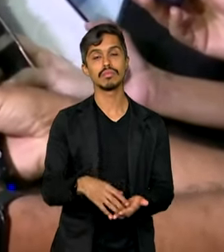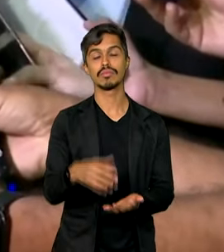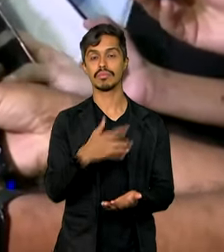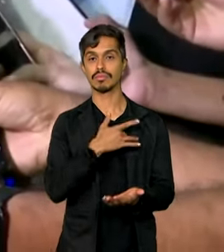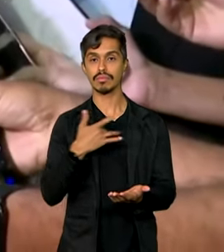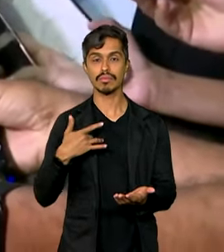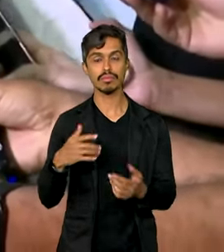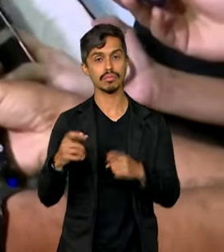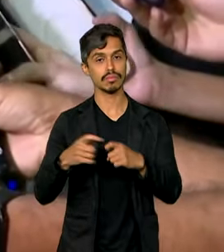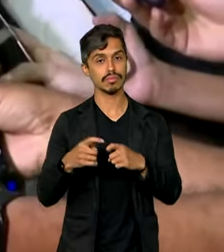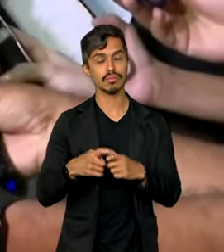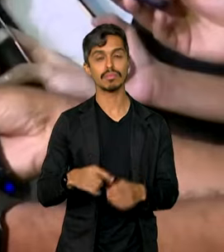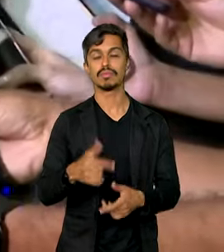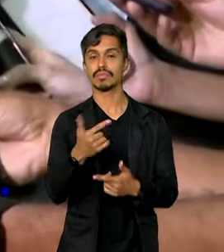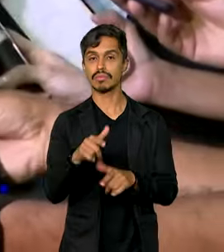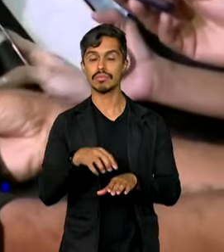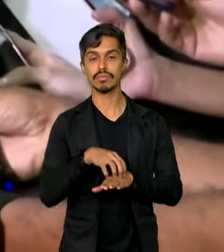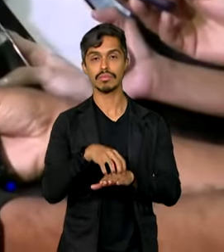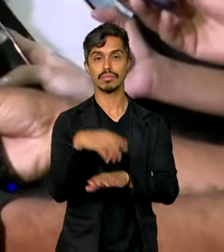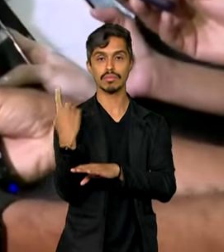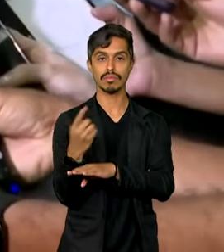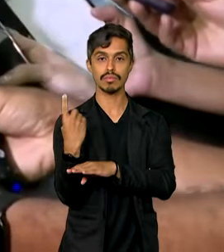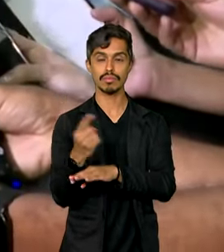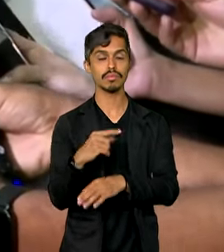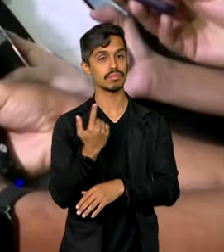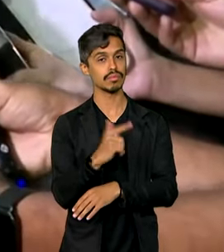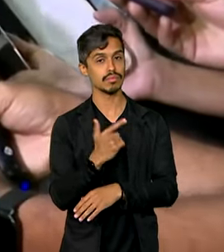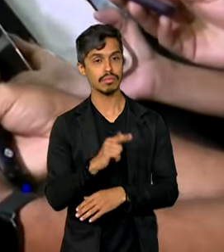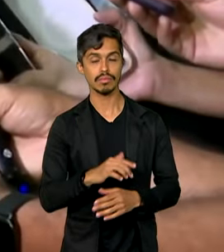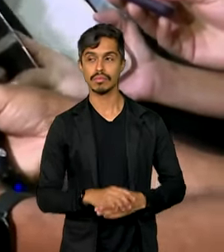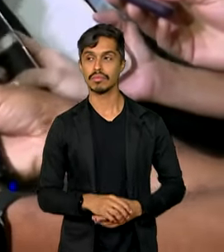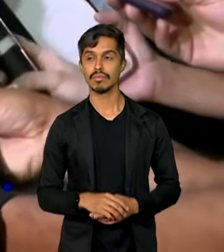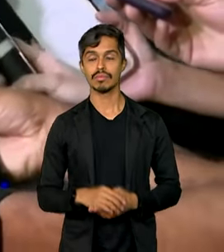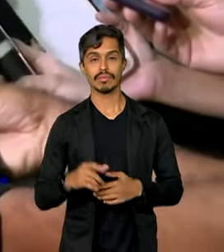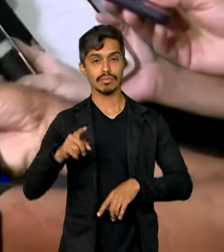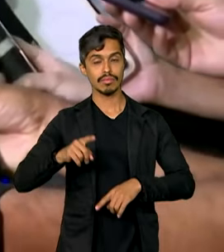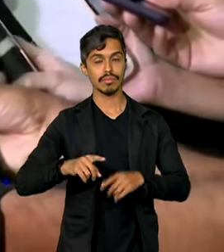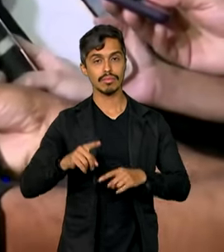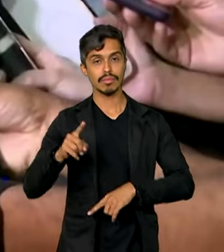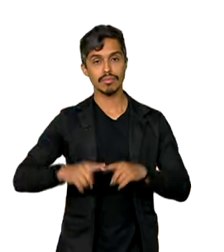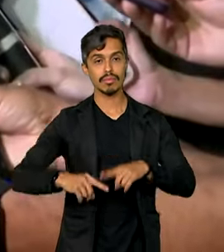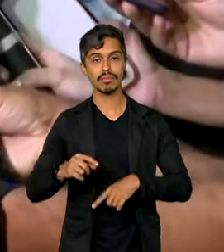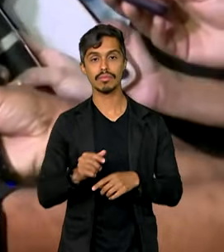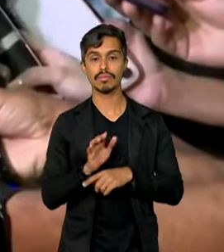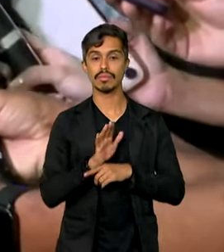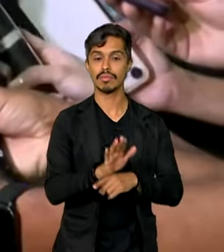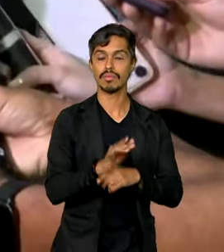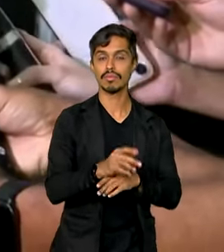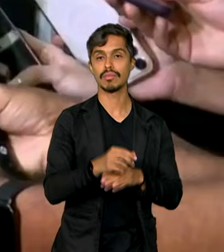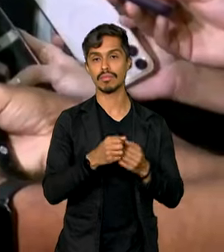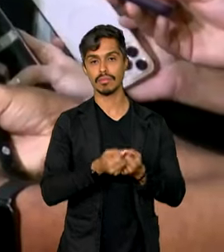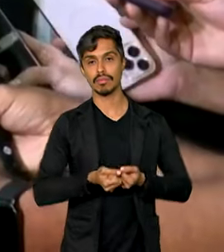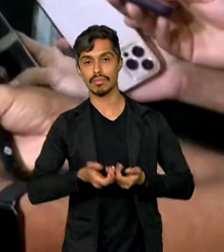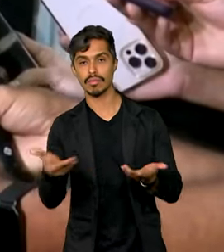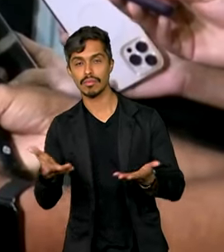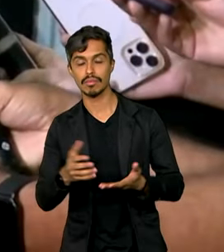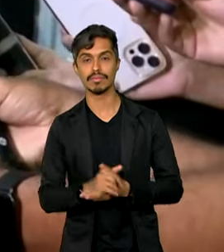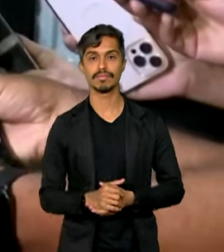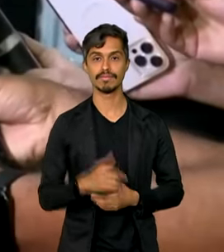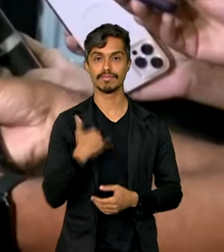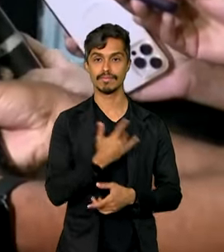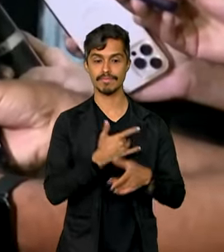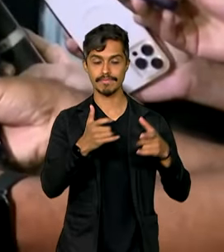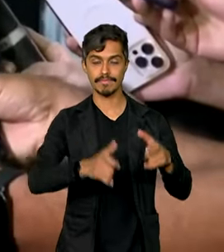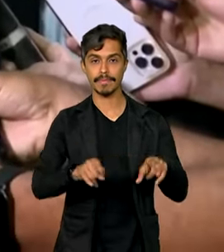ambulância, um equipamento para auxiliar no escoamento da produção, território. Então, a gente está,